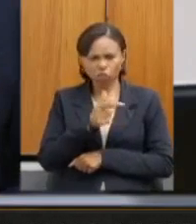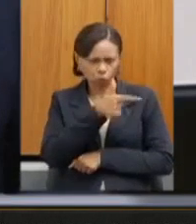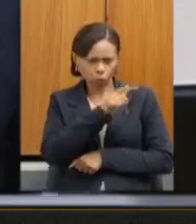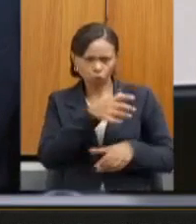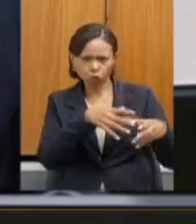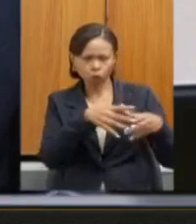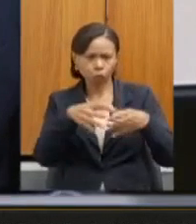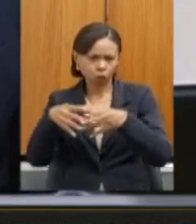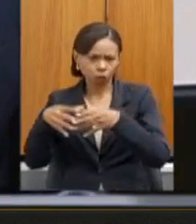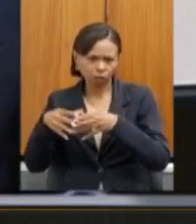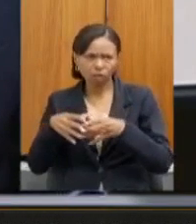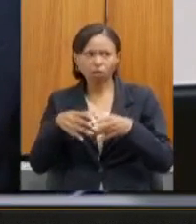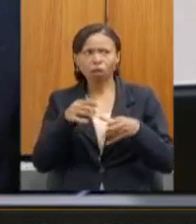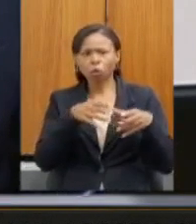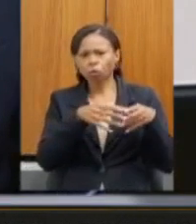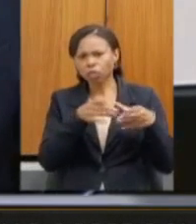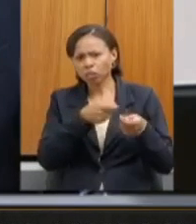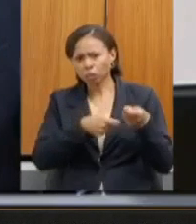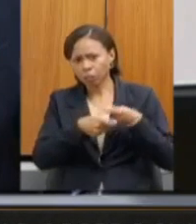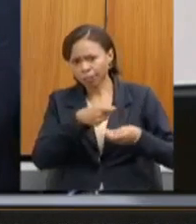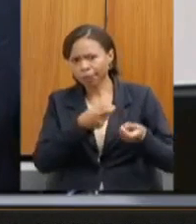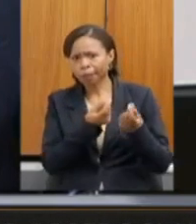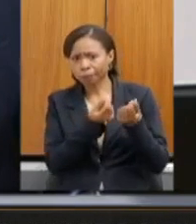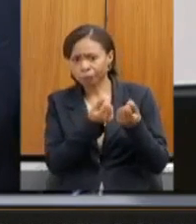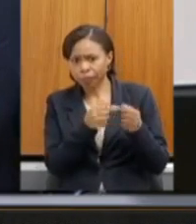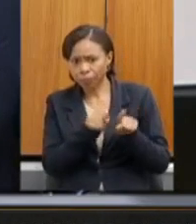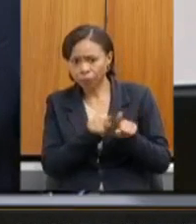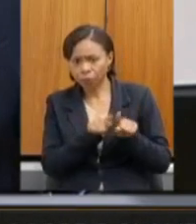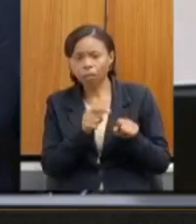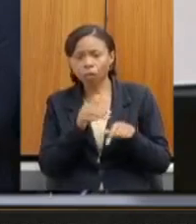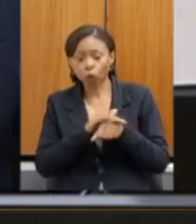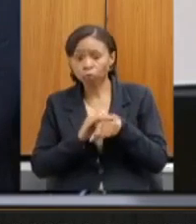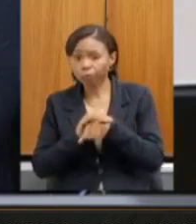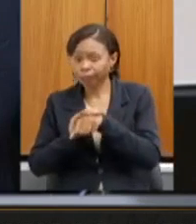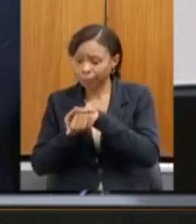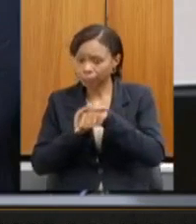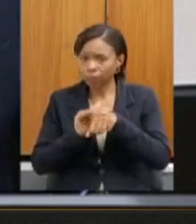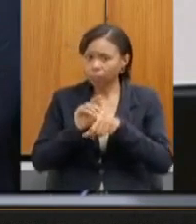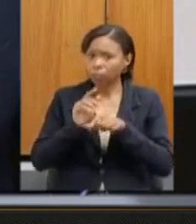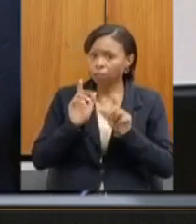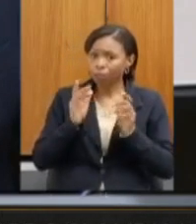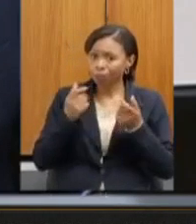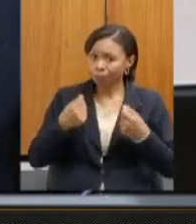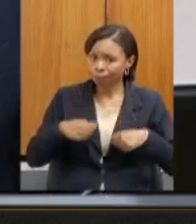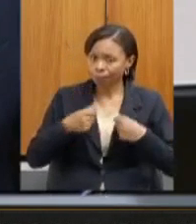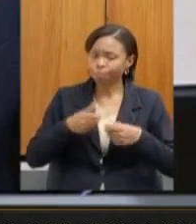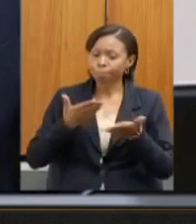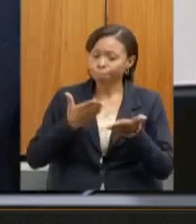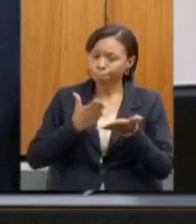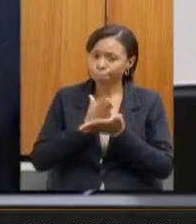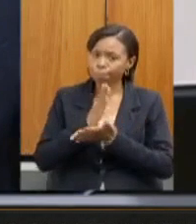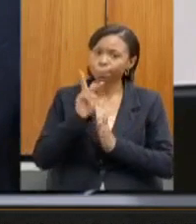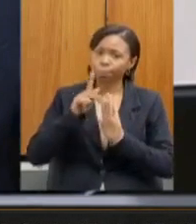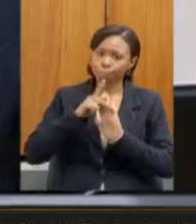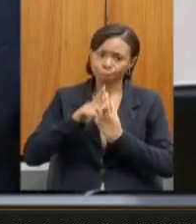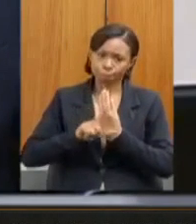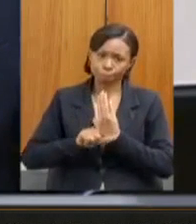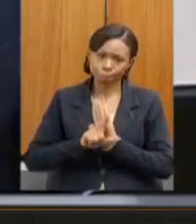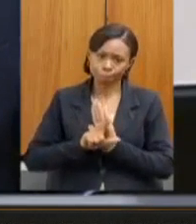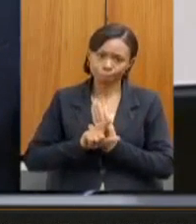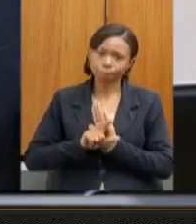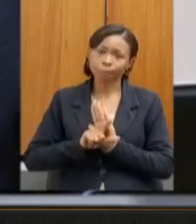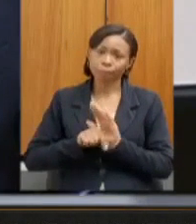Comissão de Administração Financeira, para a necessidade de nós aprovarmos esse projeto ainda esse ano, para que o Estado